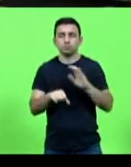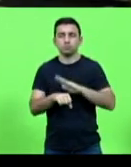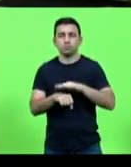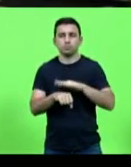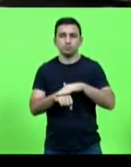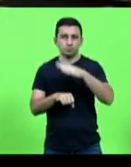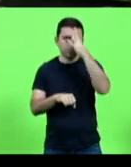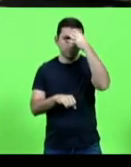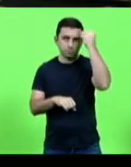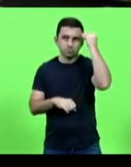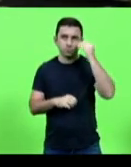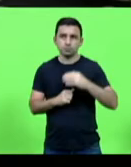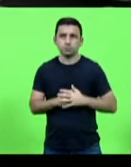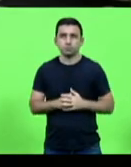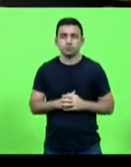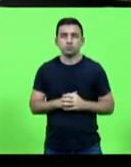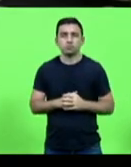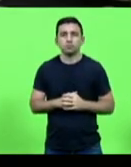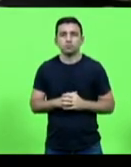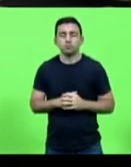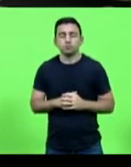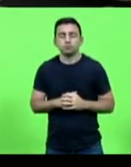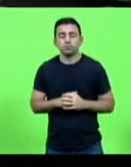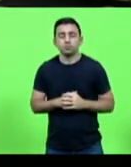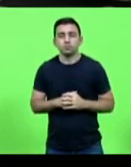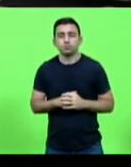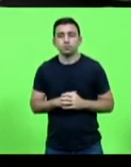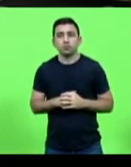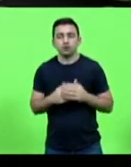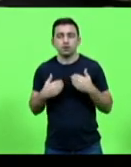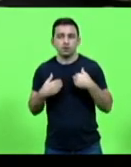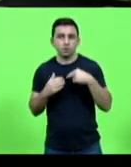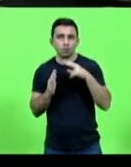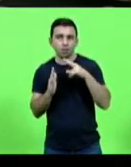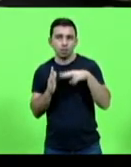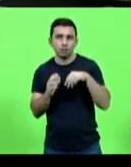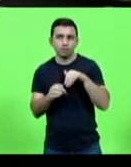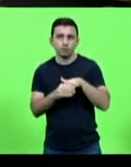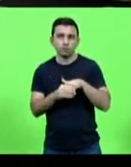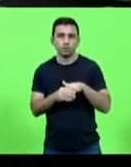Carminato. Vou ler o voto, senhora presidente.